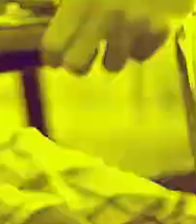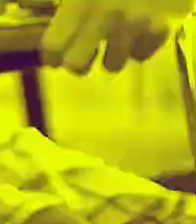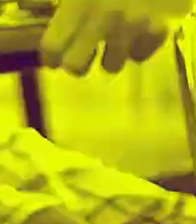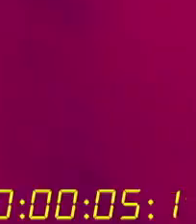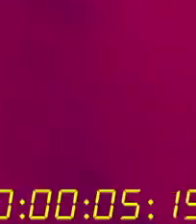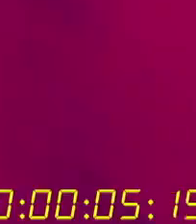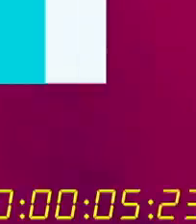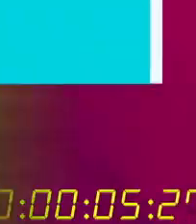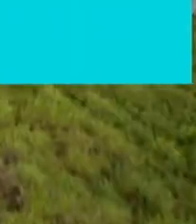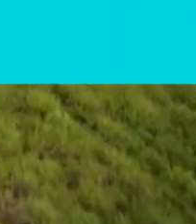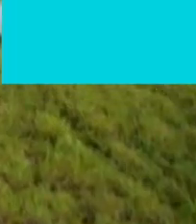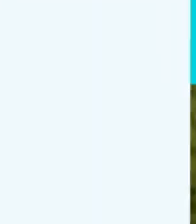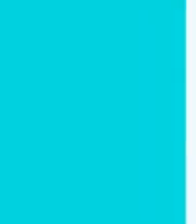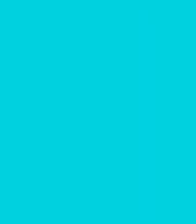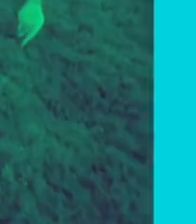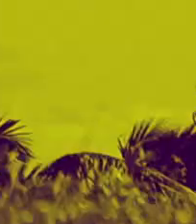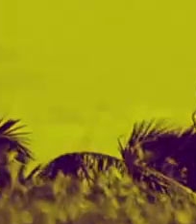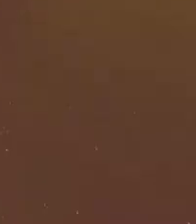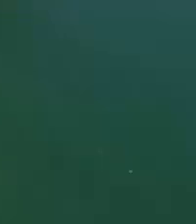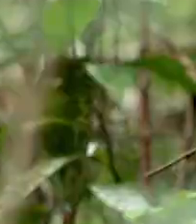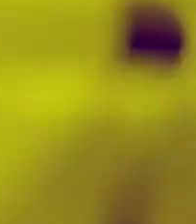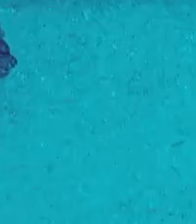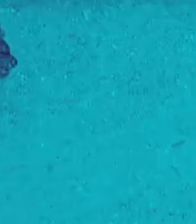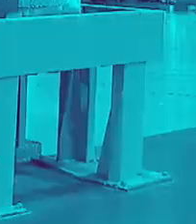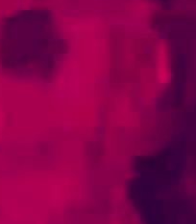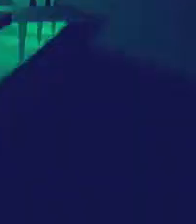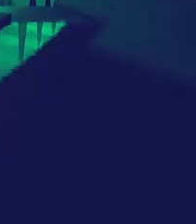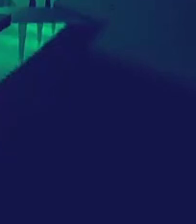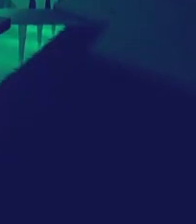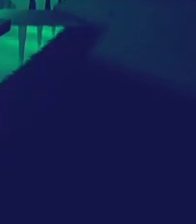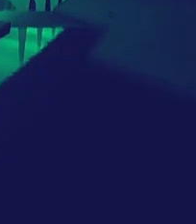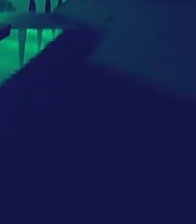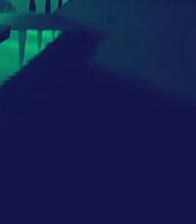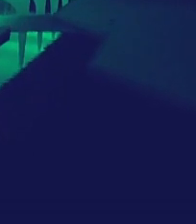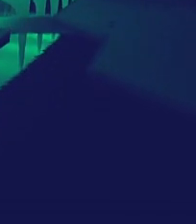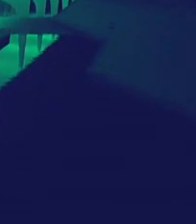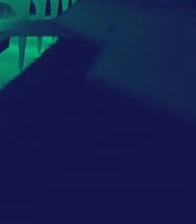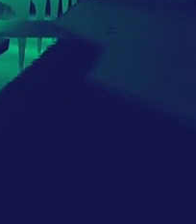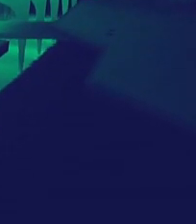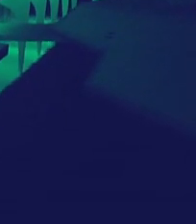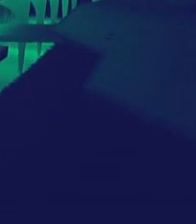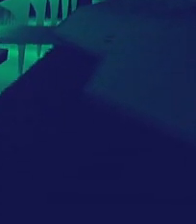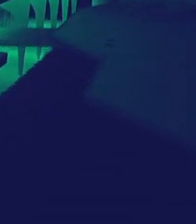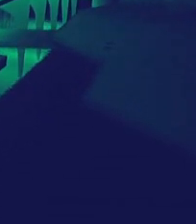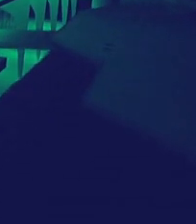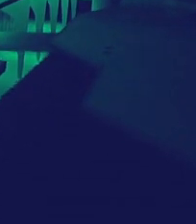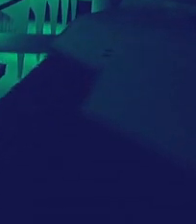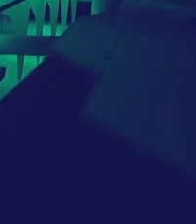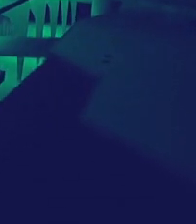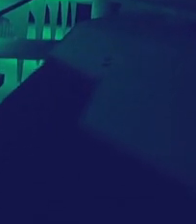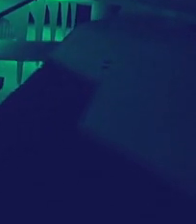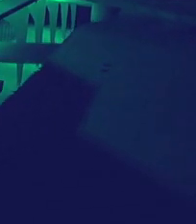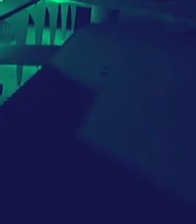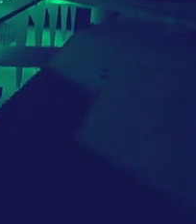TV do Governo Federal.